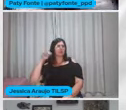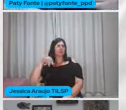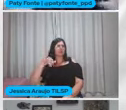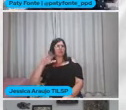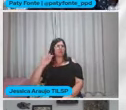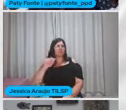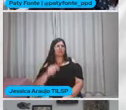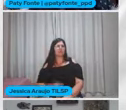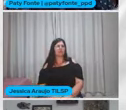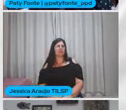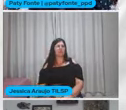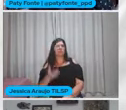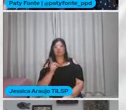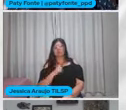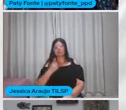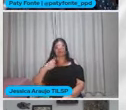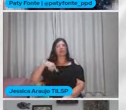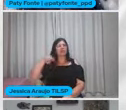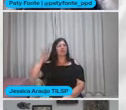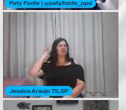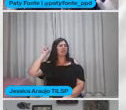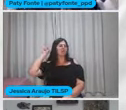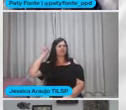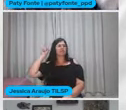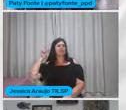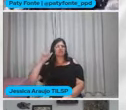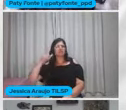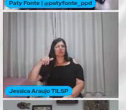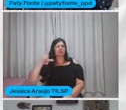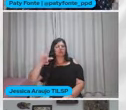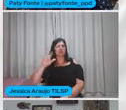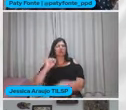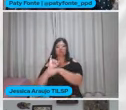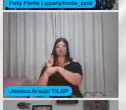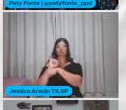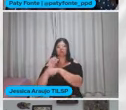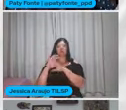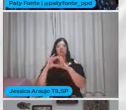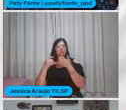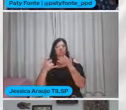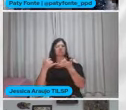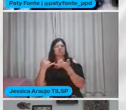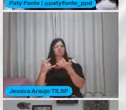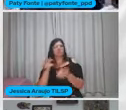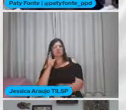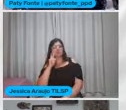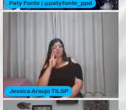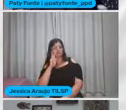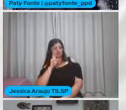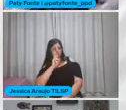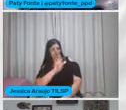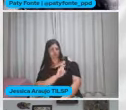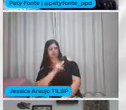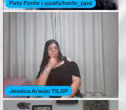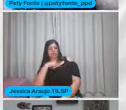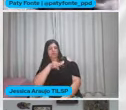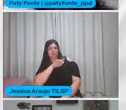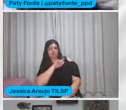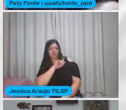É uma riqueza Que já existe lá no canal Do YouTube Do Congresso Brincar Quem não assistiu ainda